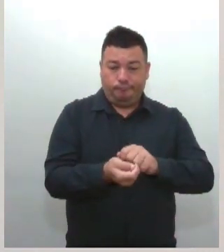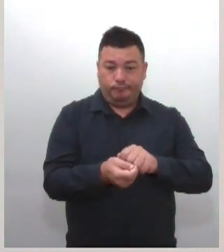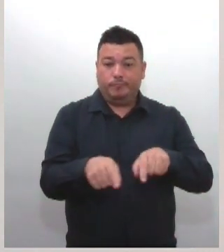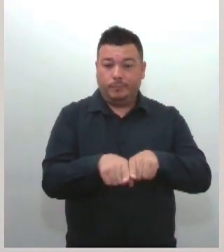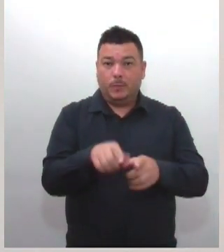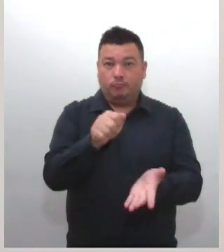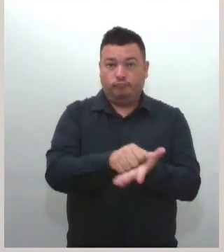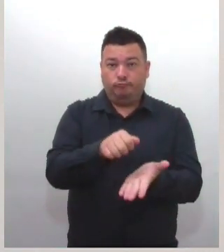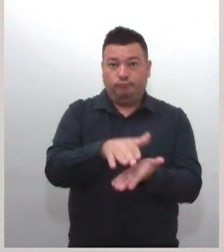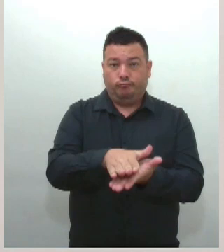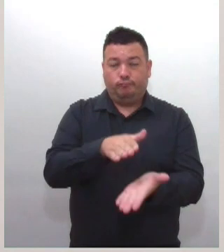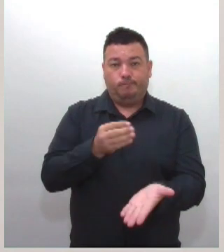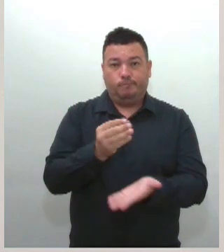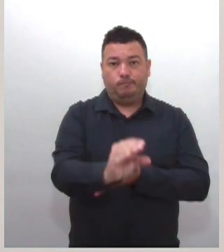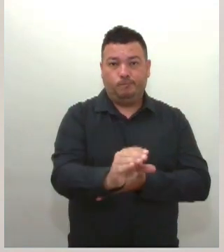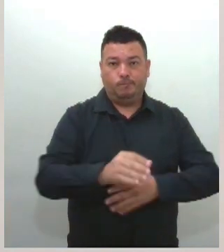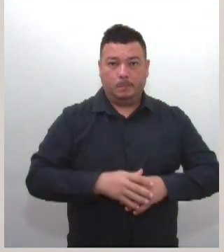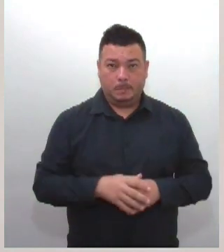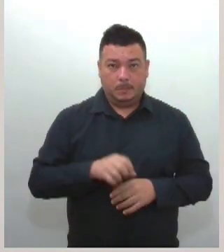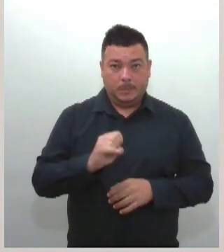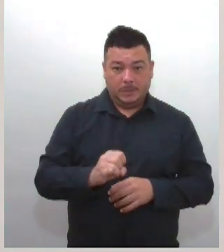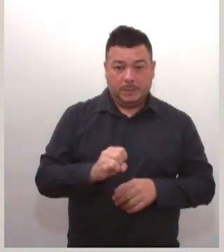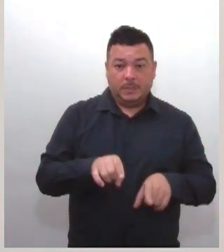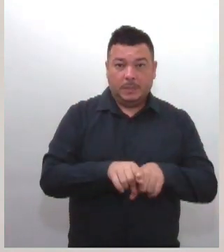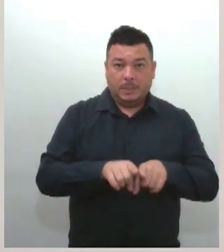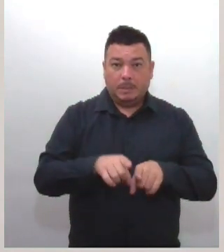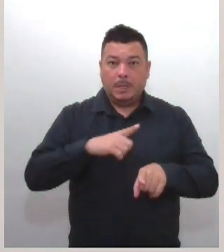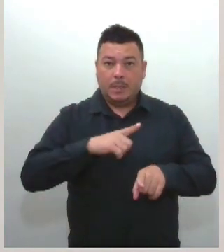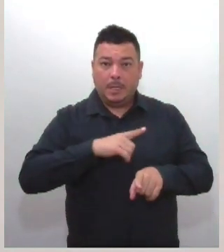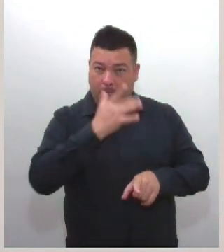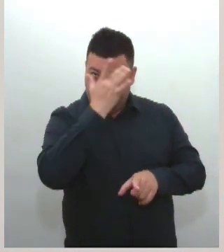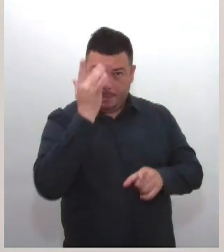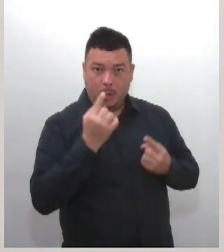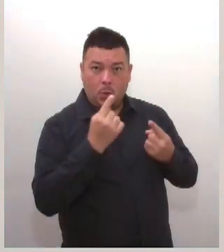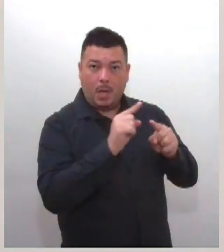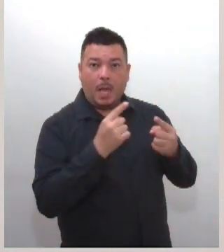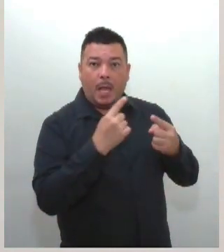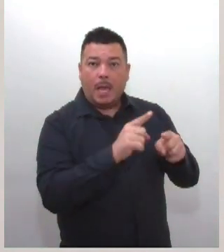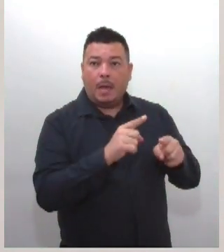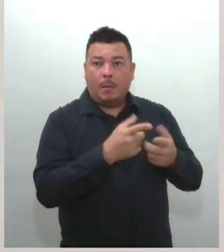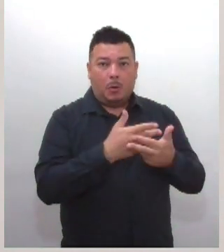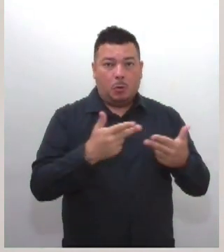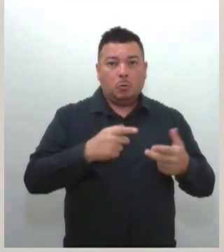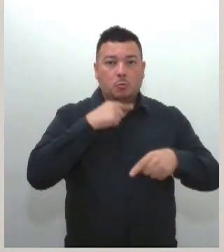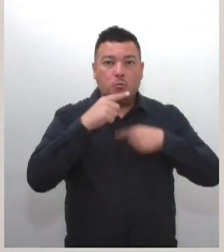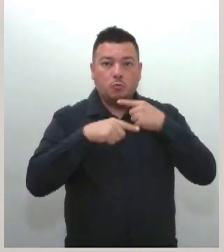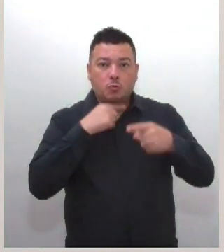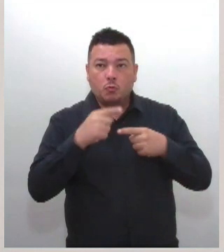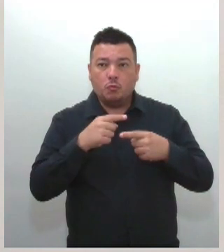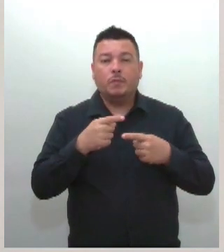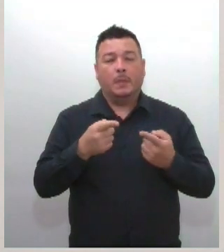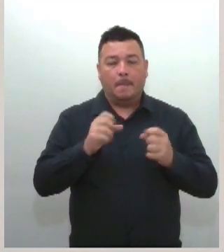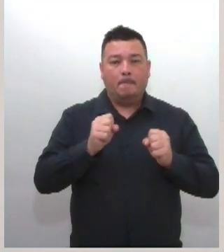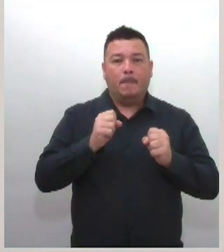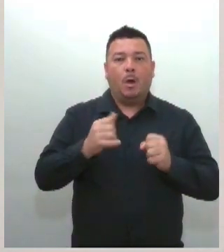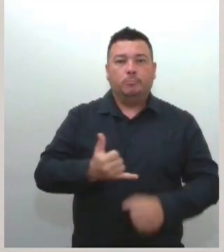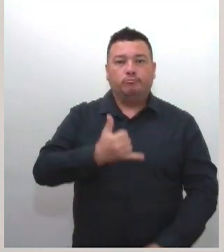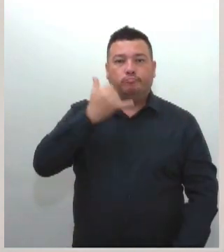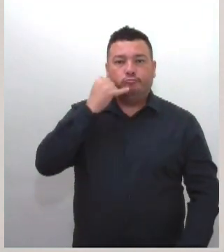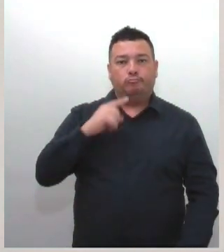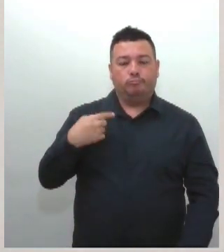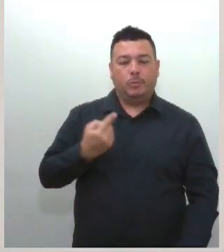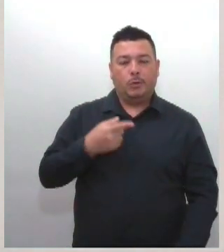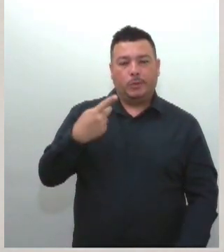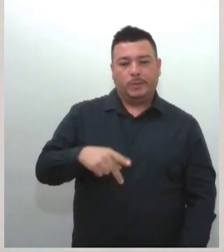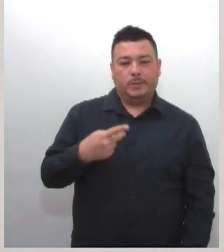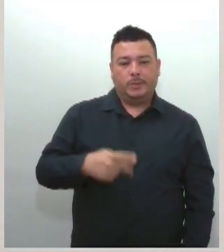Caso o consumidor tenha alguma reclamação ou queira tirar alguma dúvida nesse sentido, pode entrar em contato com o próprio Aracaju por meio